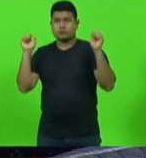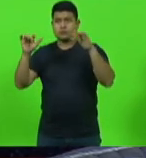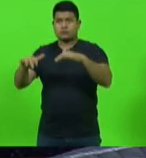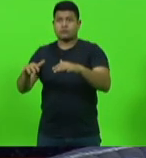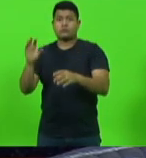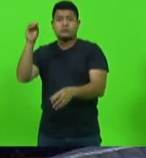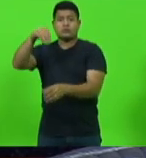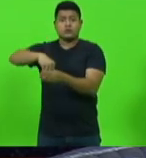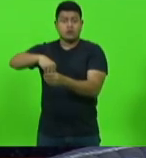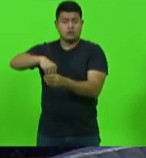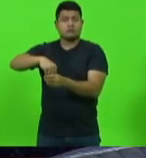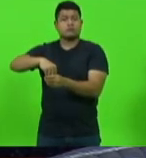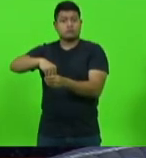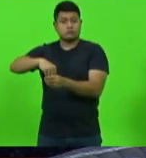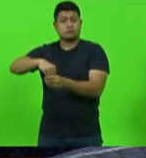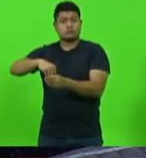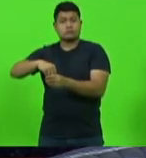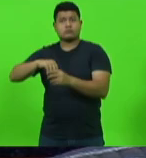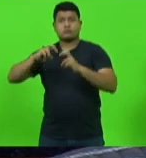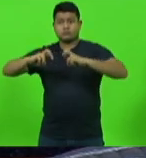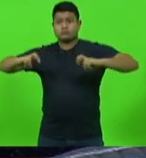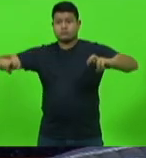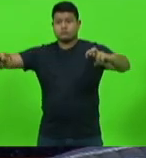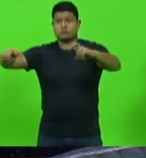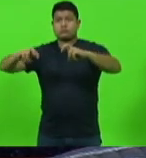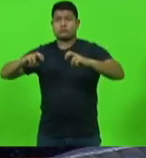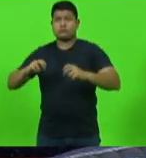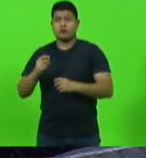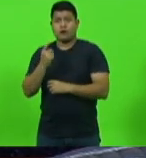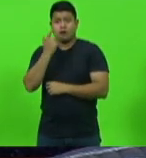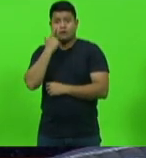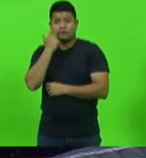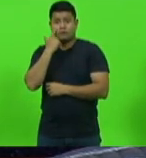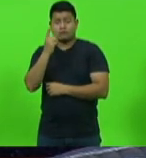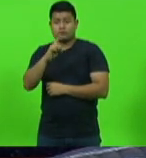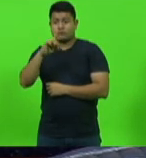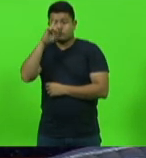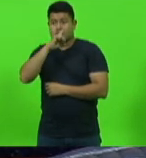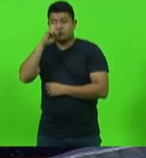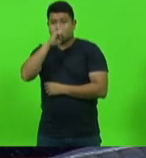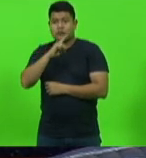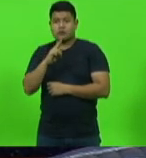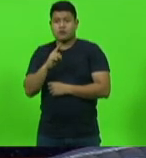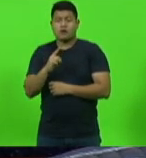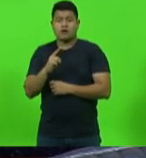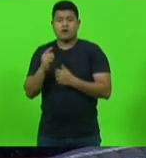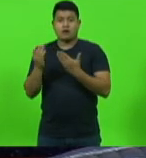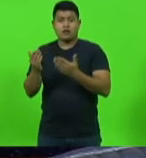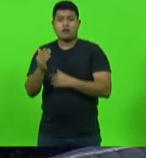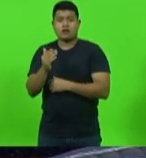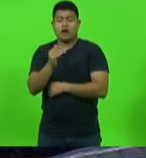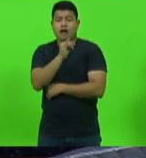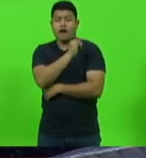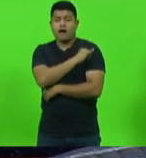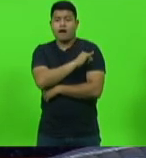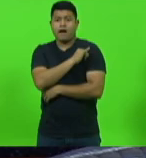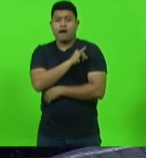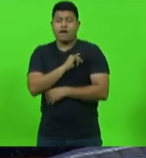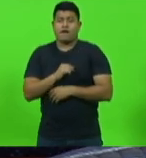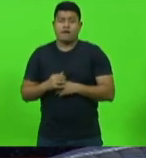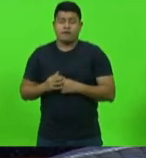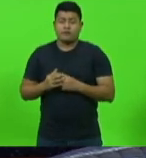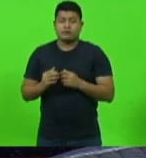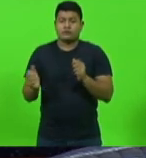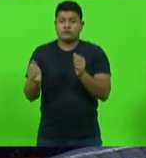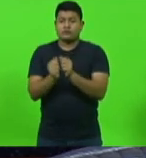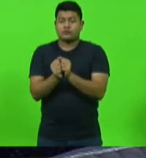futebol para assistir aí um jogo no domingo, Flamengo e São Paulo, e agora a